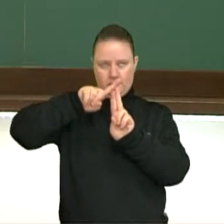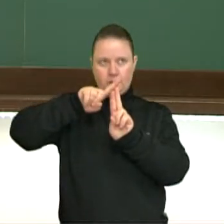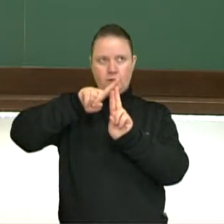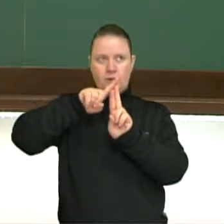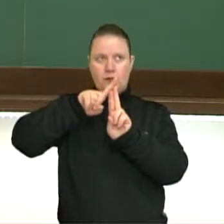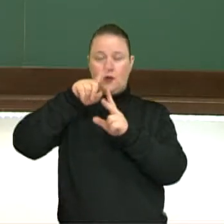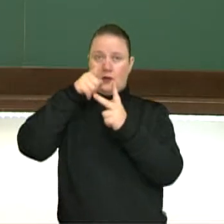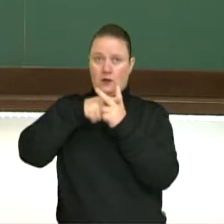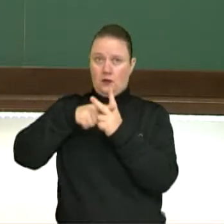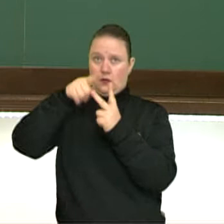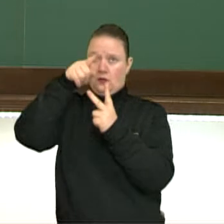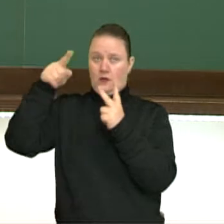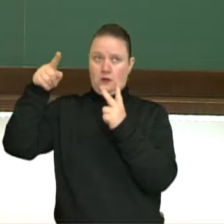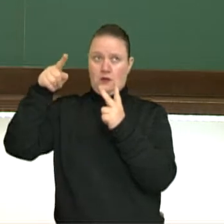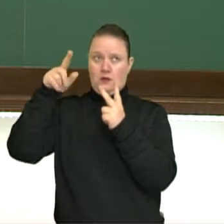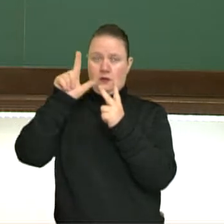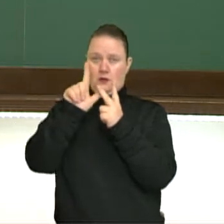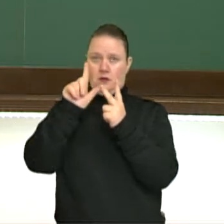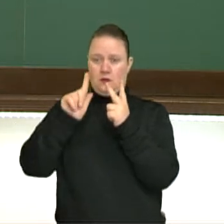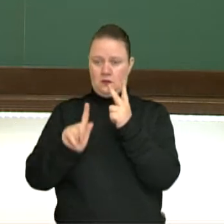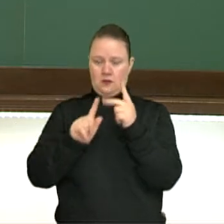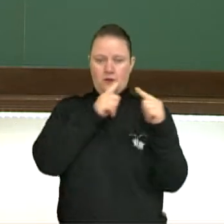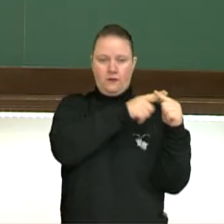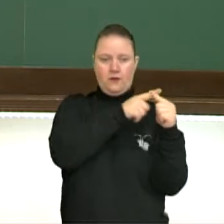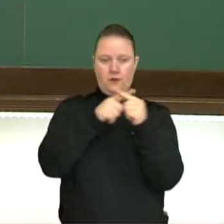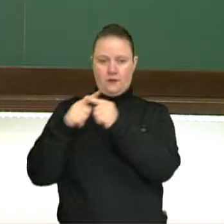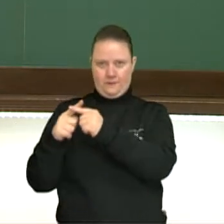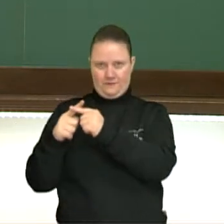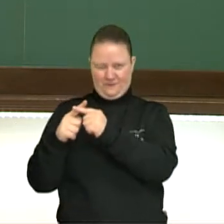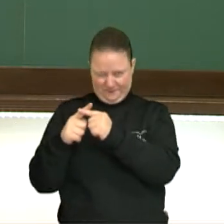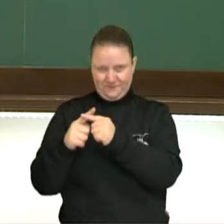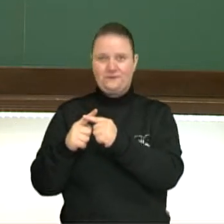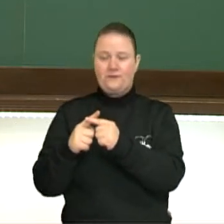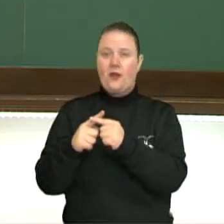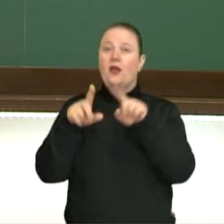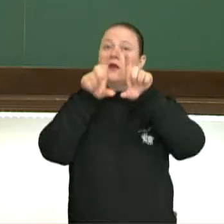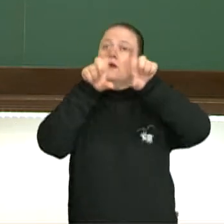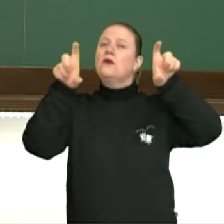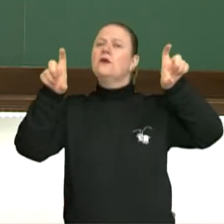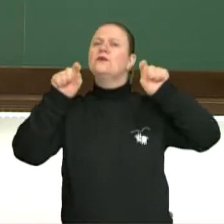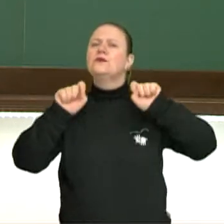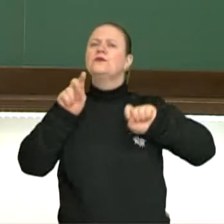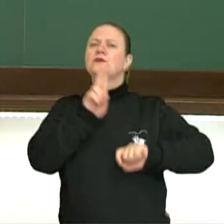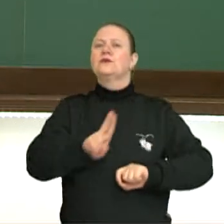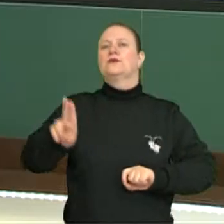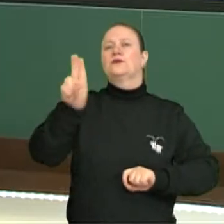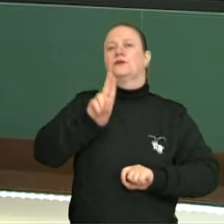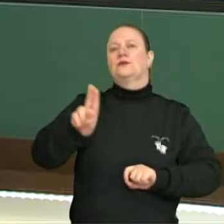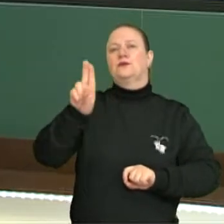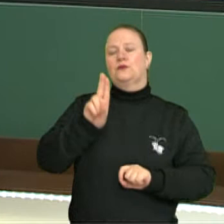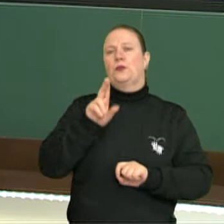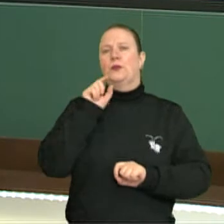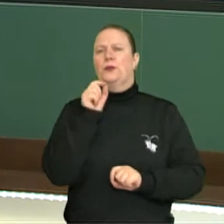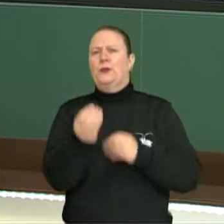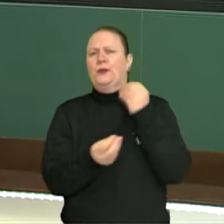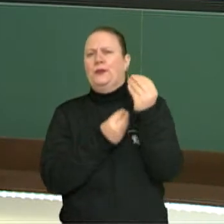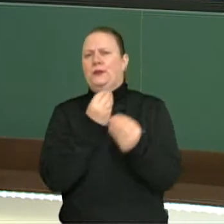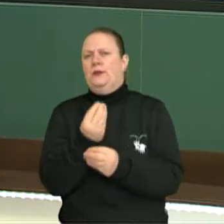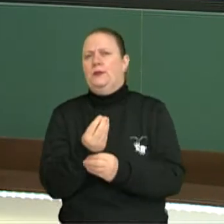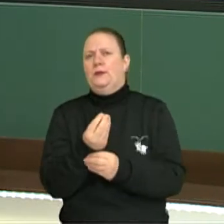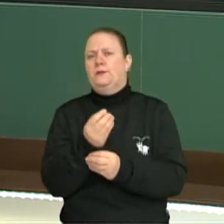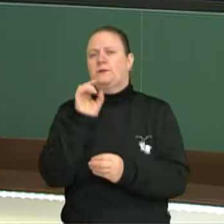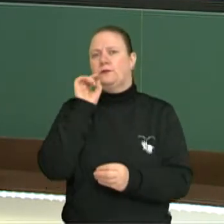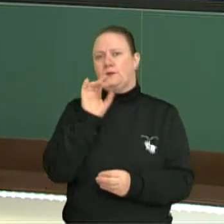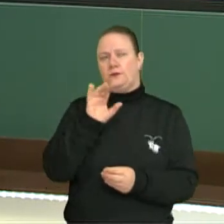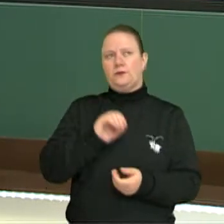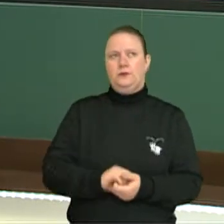e o G é a aceleração da gravidade. Só que essa equação, ela serve apenas para casos de pequenas amplitudes, certo? Ou seja,